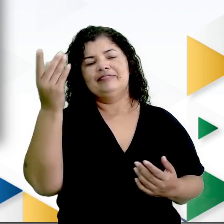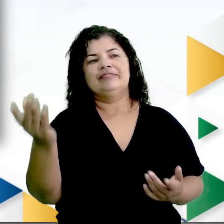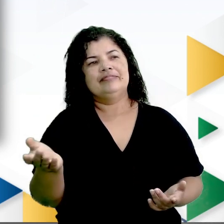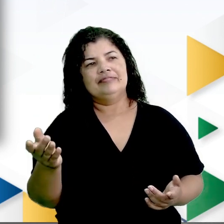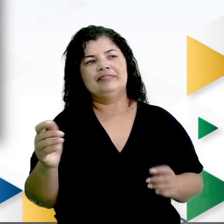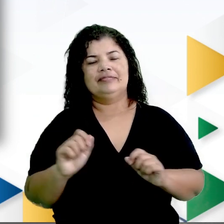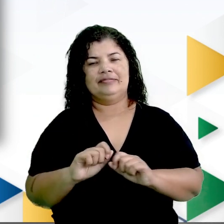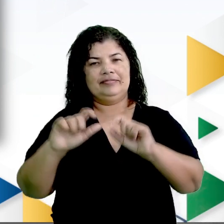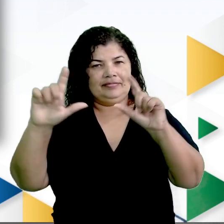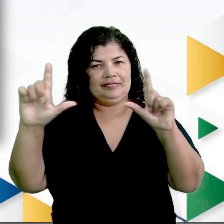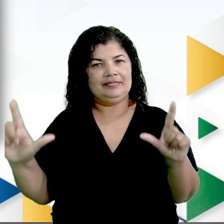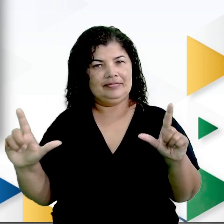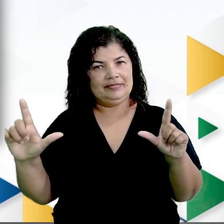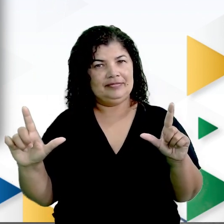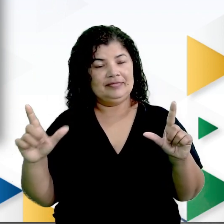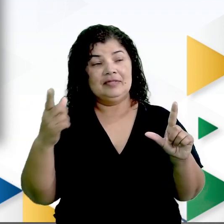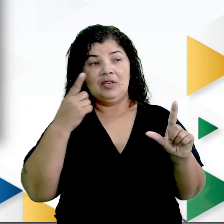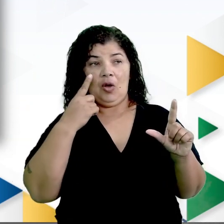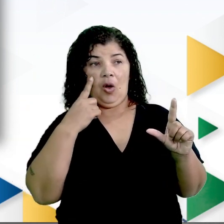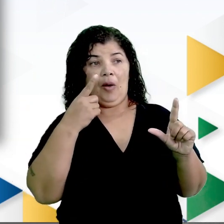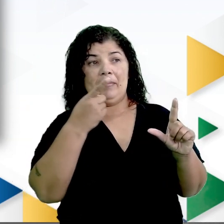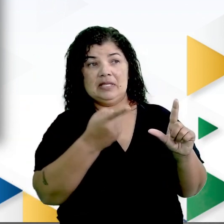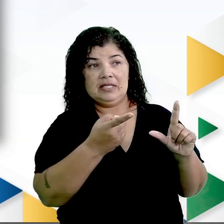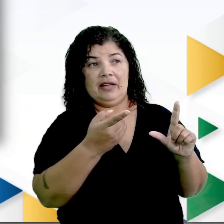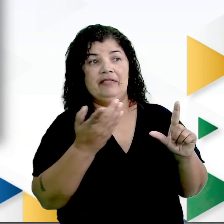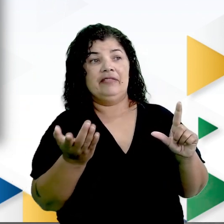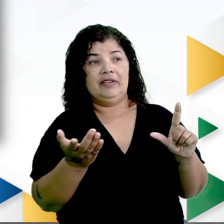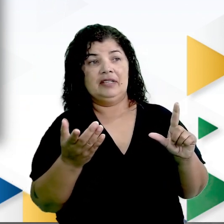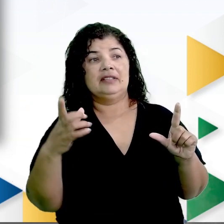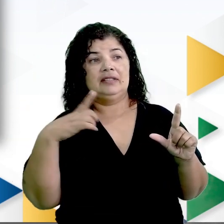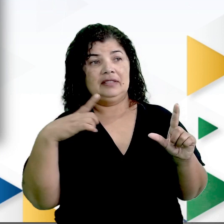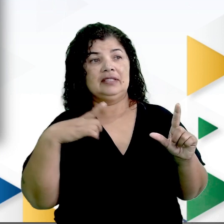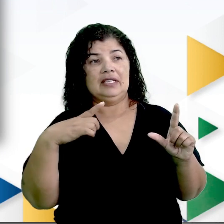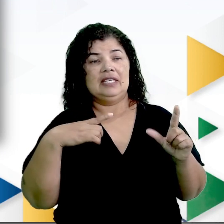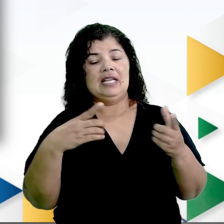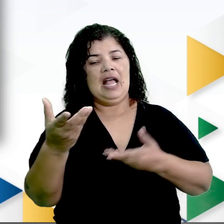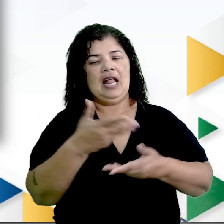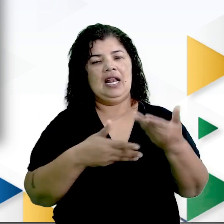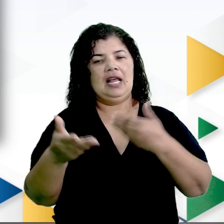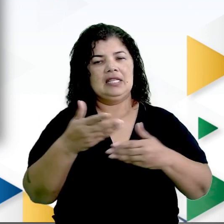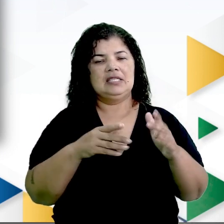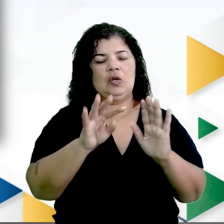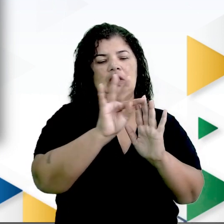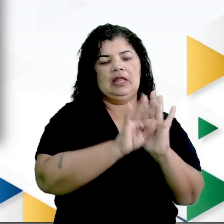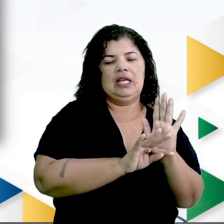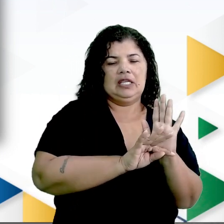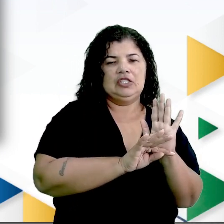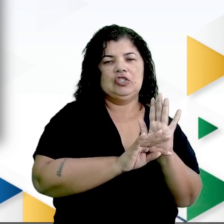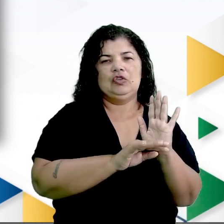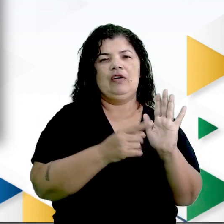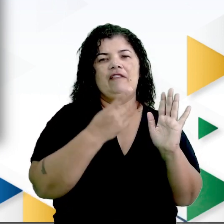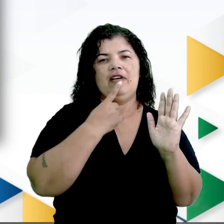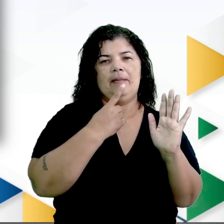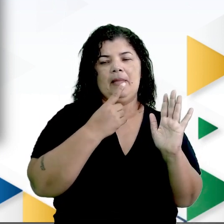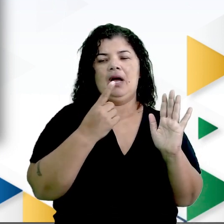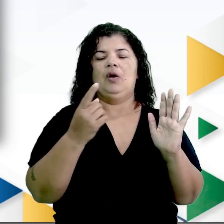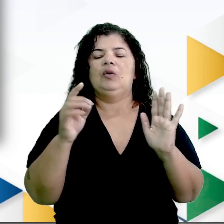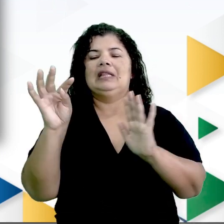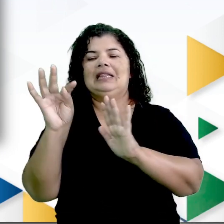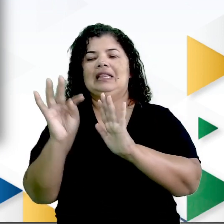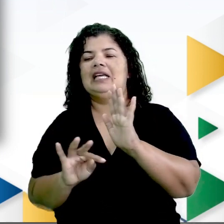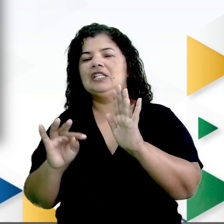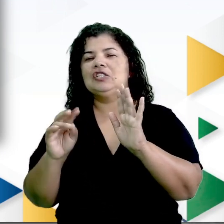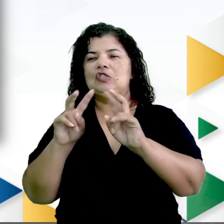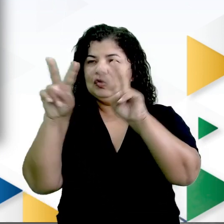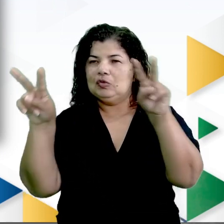nesse cartaz e observarem justamente essa relação entre o texto verbal, o texto não